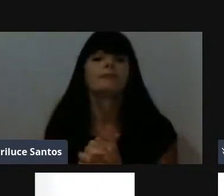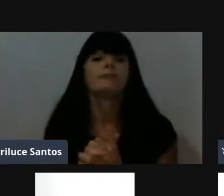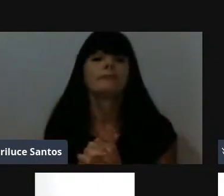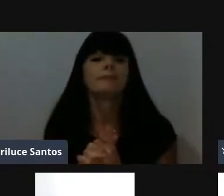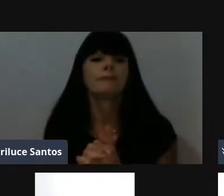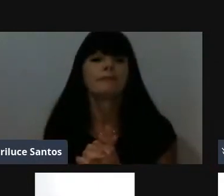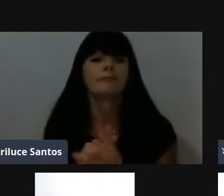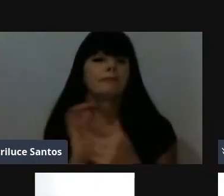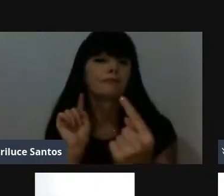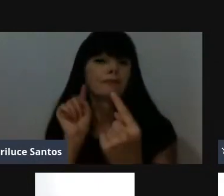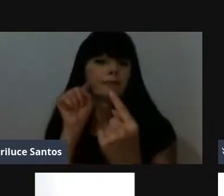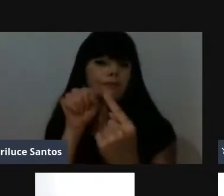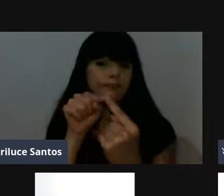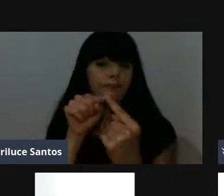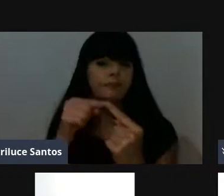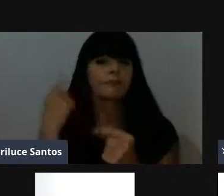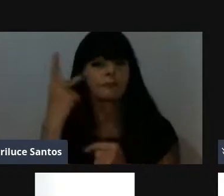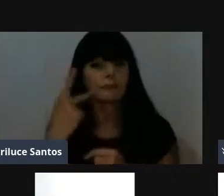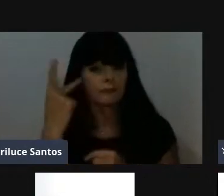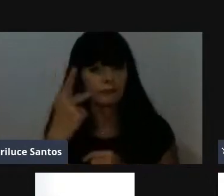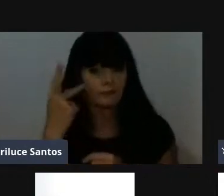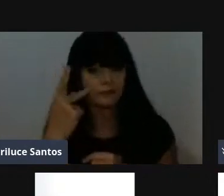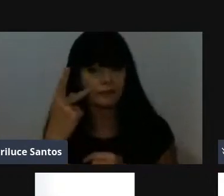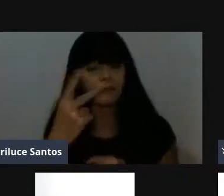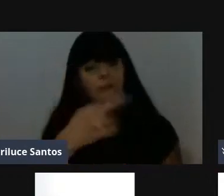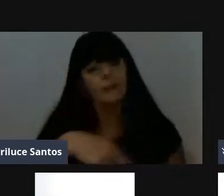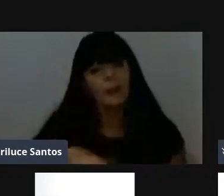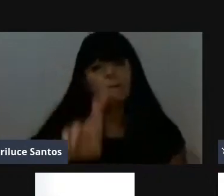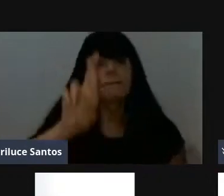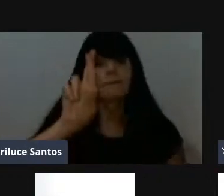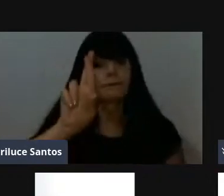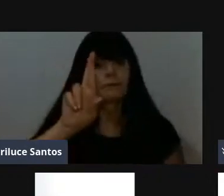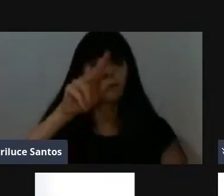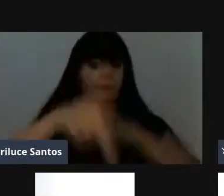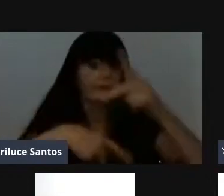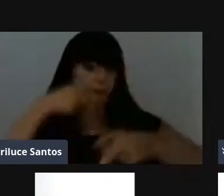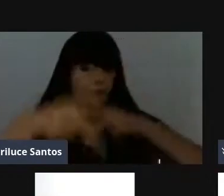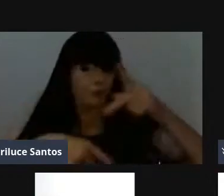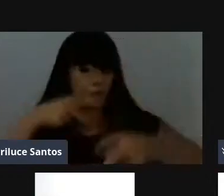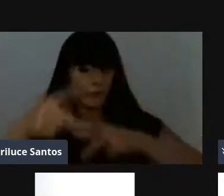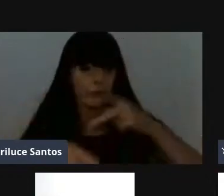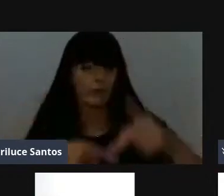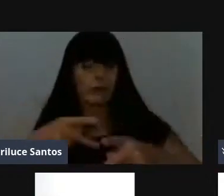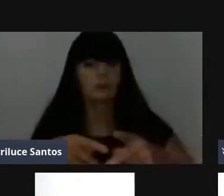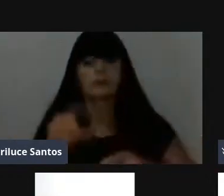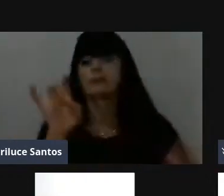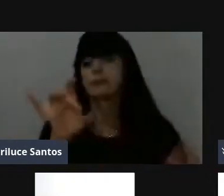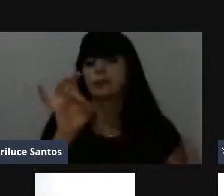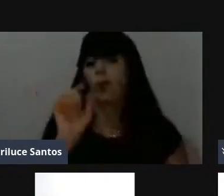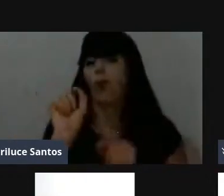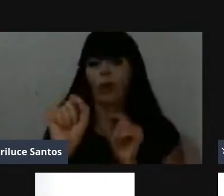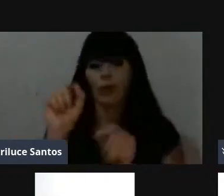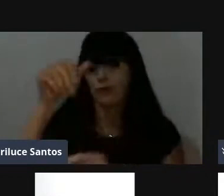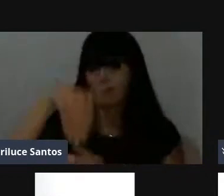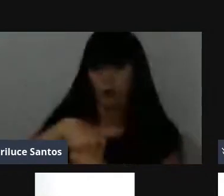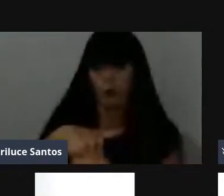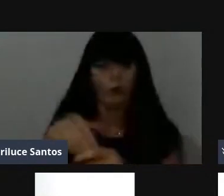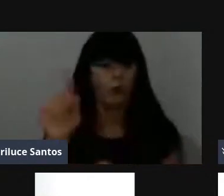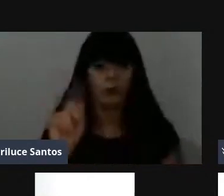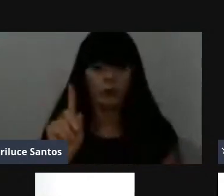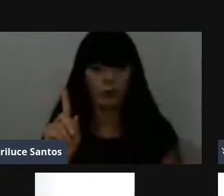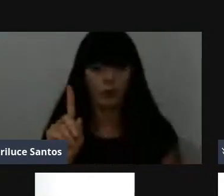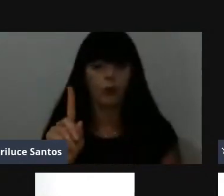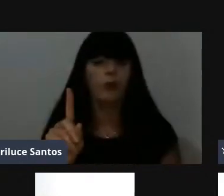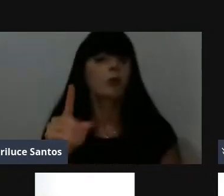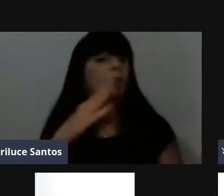ela é de representar, né, representar o povo, não somente aqueles que votaram em mim, mas representar